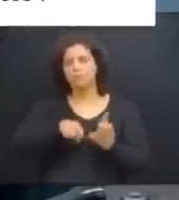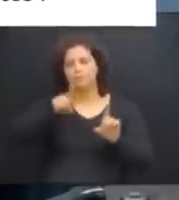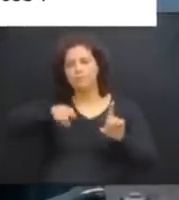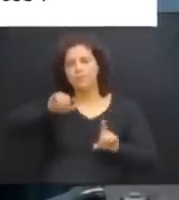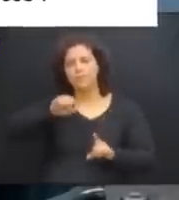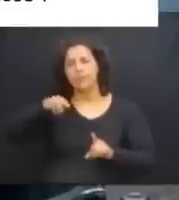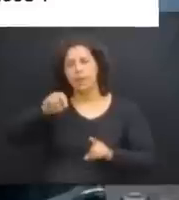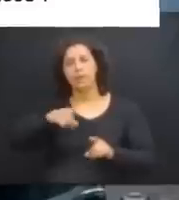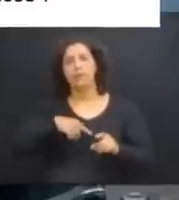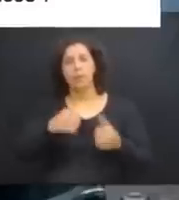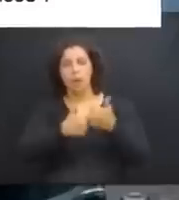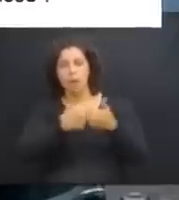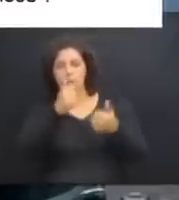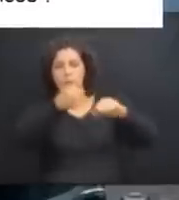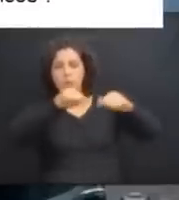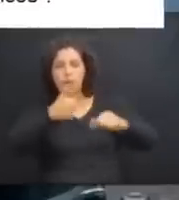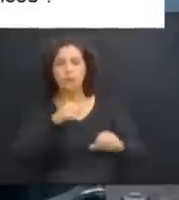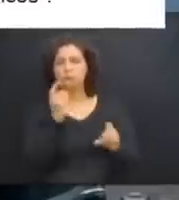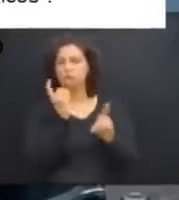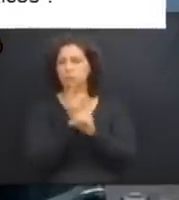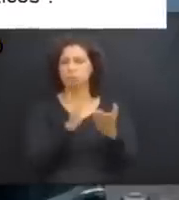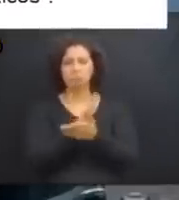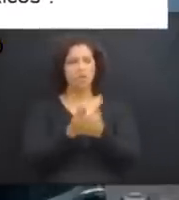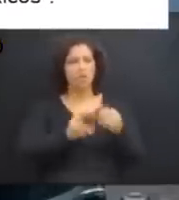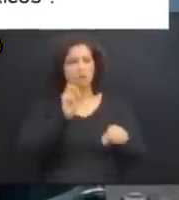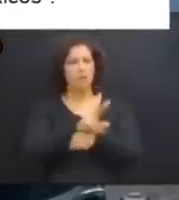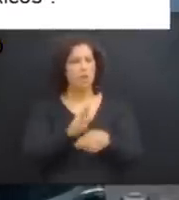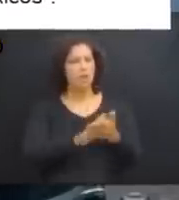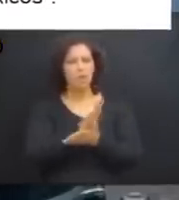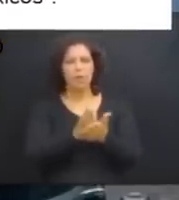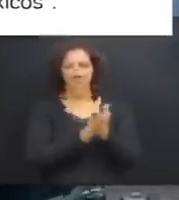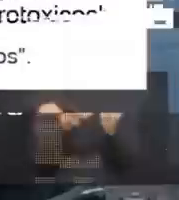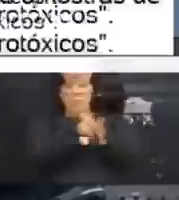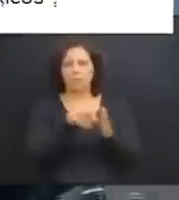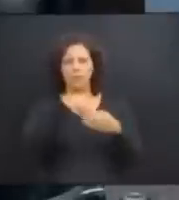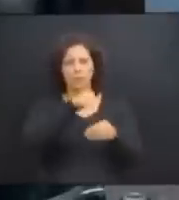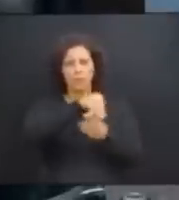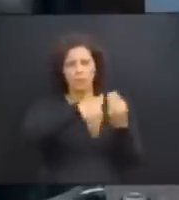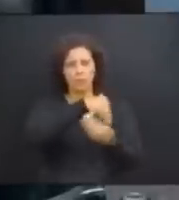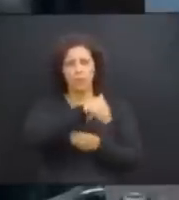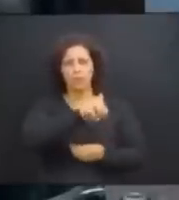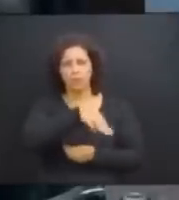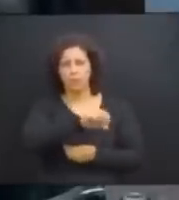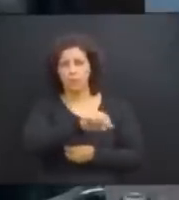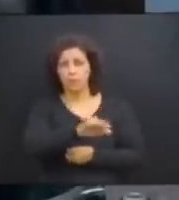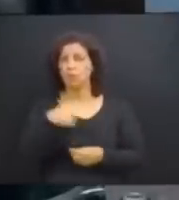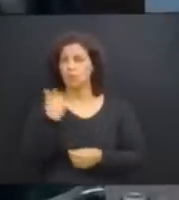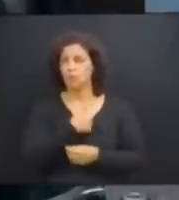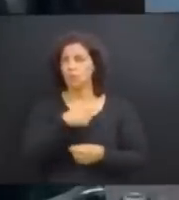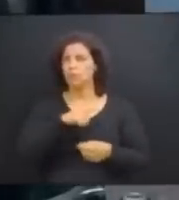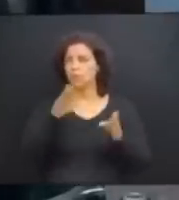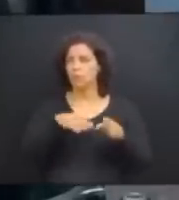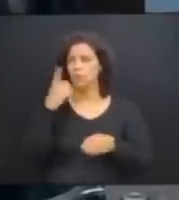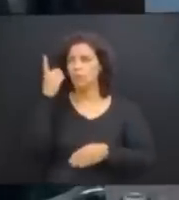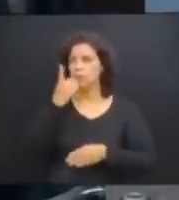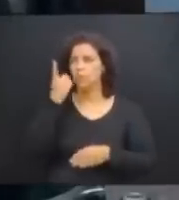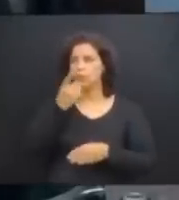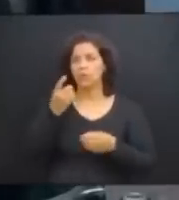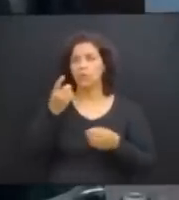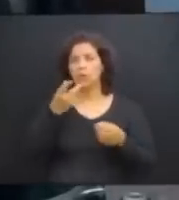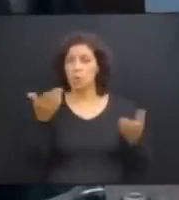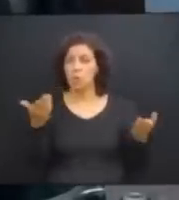garantiu que as amostras de arroz analisadas não contêm resíduos detectáveis de agrotóxico. Então nós temos aqui, o deputado está